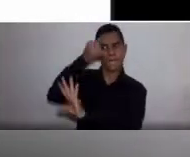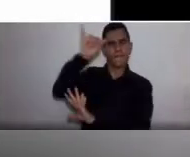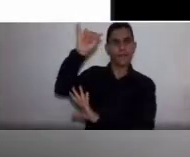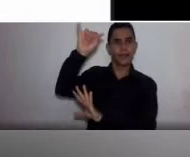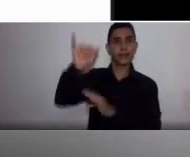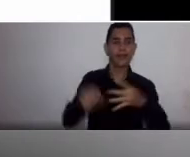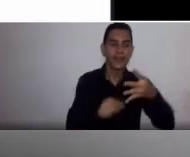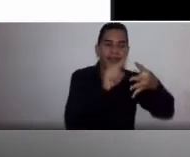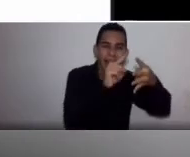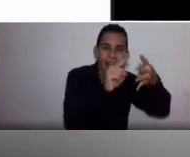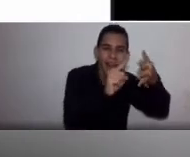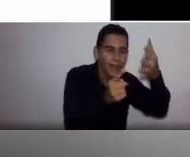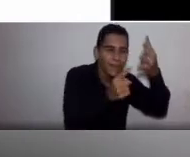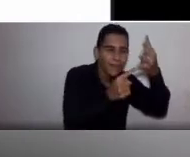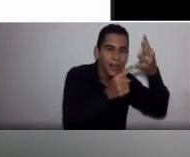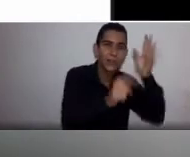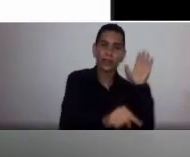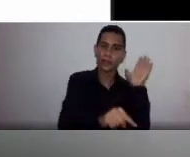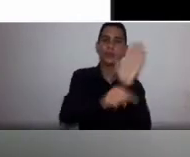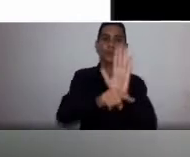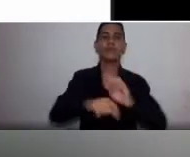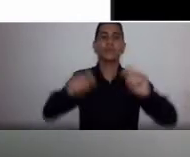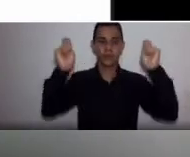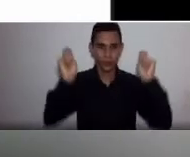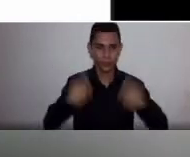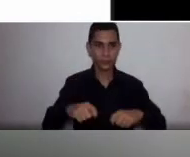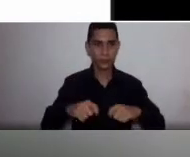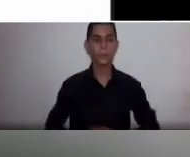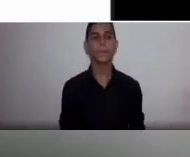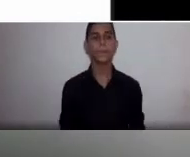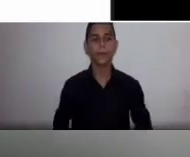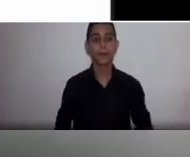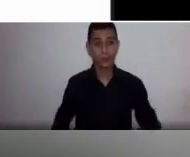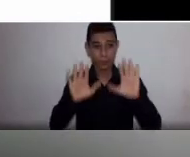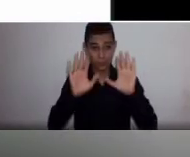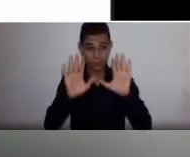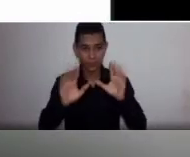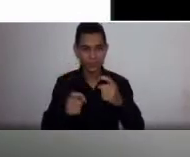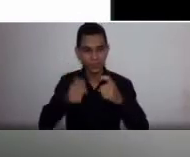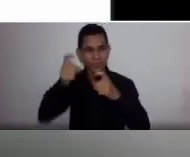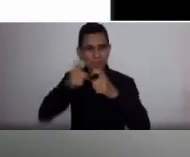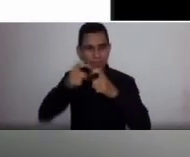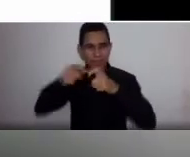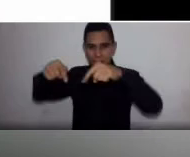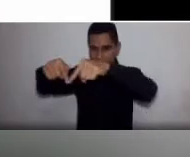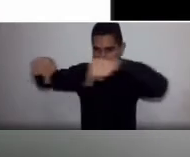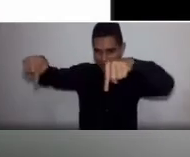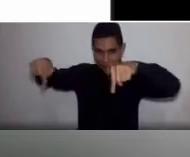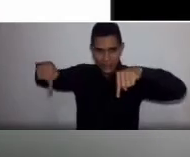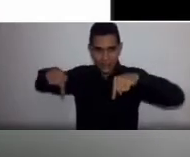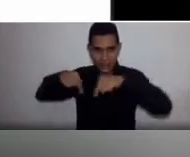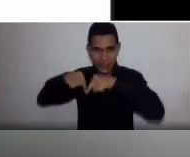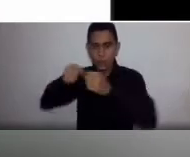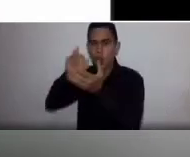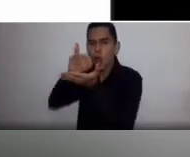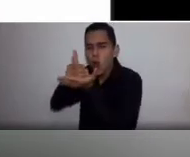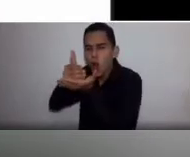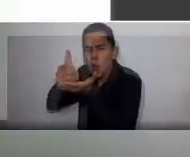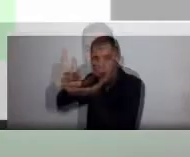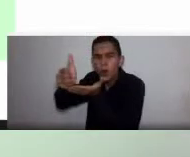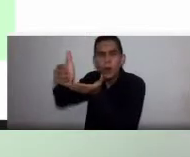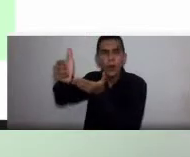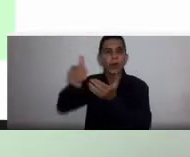tantas complicações. No entanto, nas escolas médicas, nós aprendemos aí, desde os primeiros tempos, que a transfusão